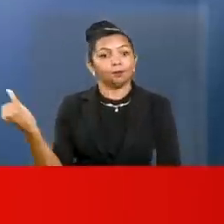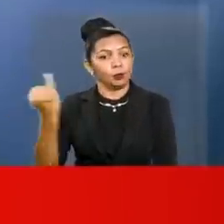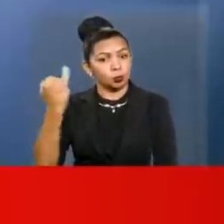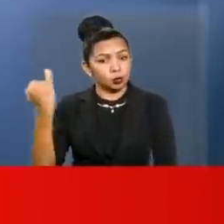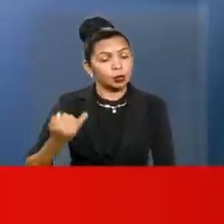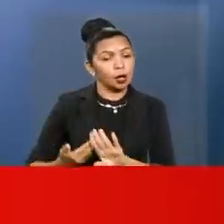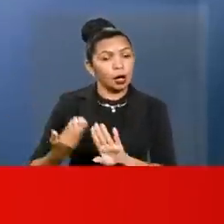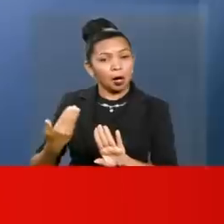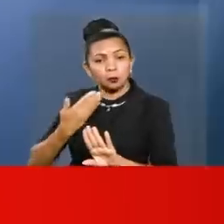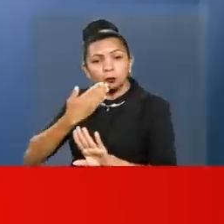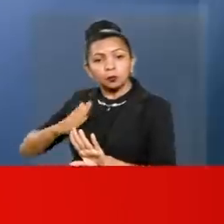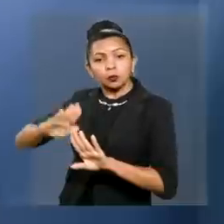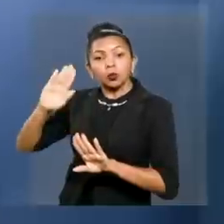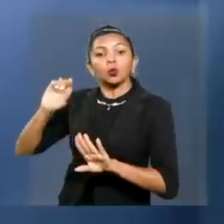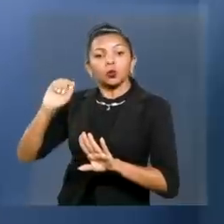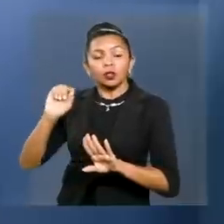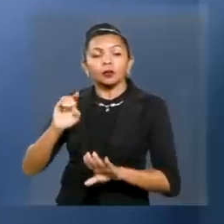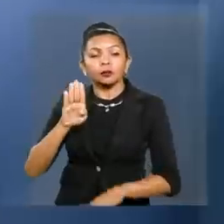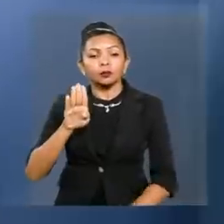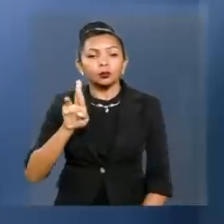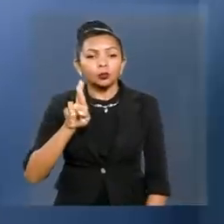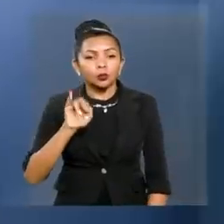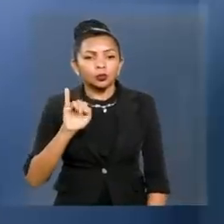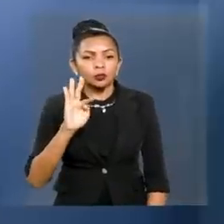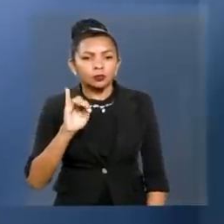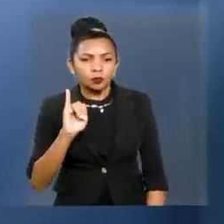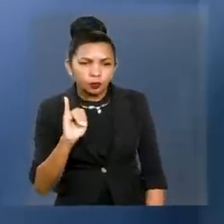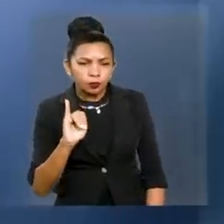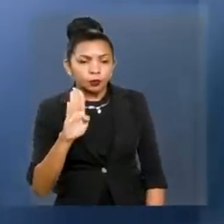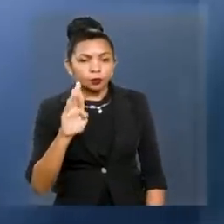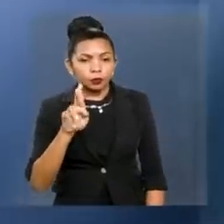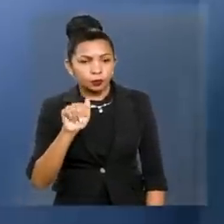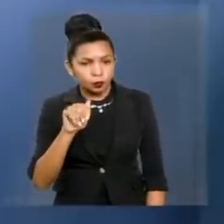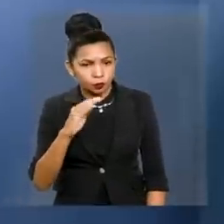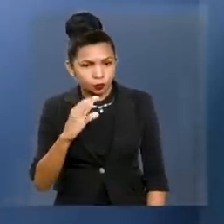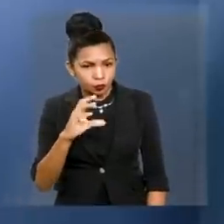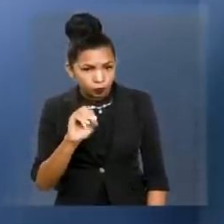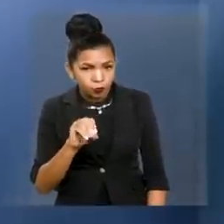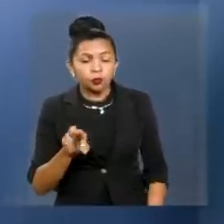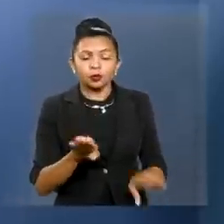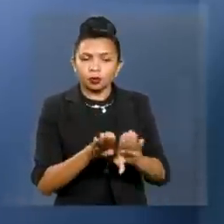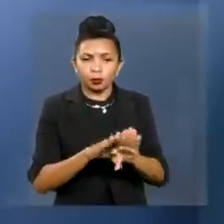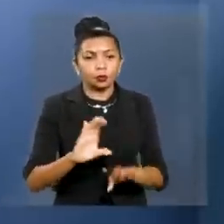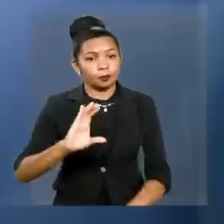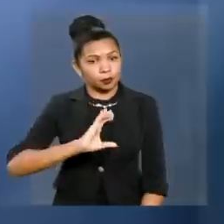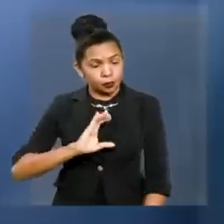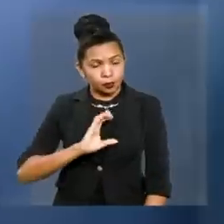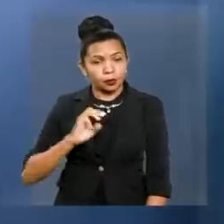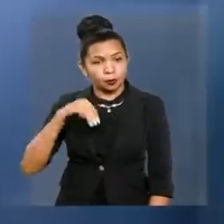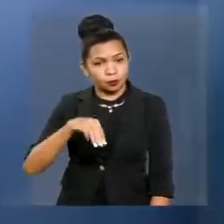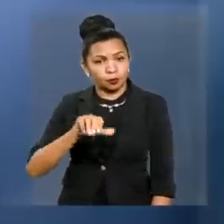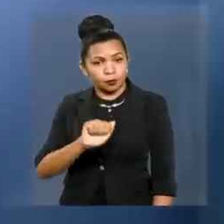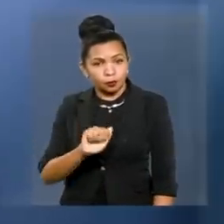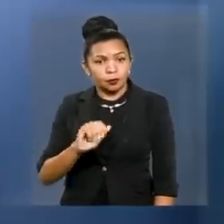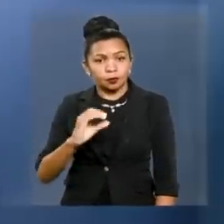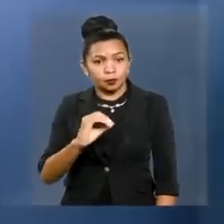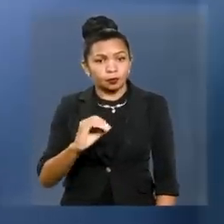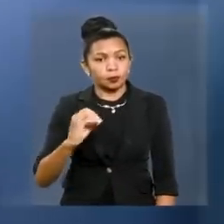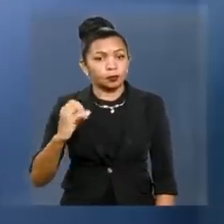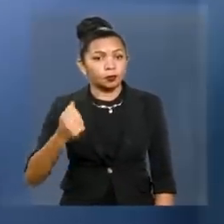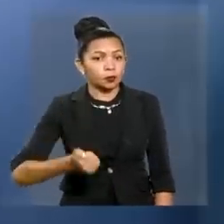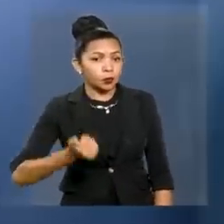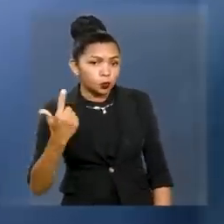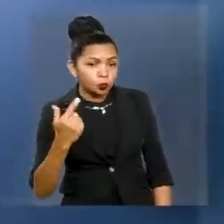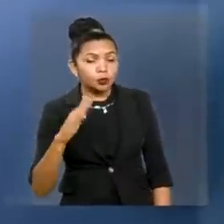décadas. Há exemplos da Buriti Bravo, Caxias, também no nosso governo, MA012, Barra do Corda,